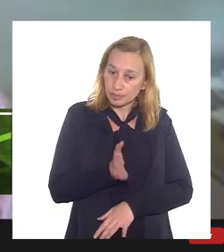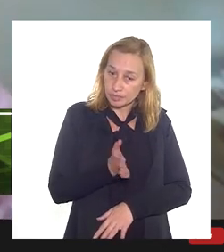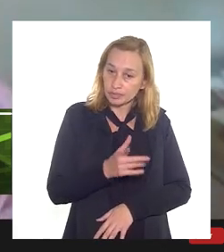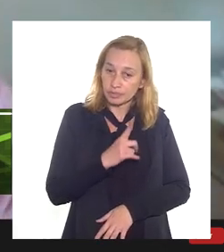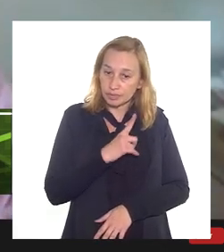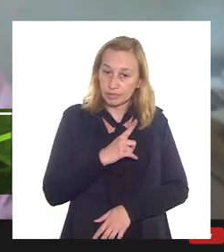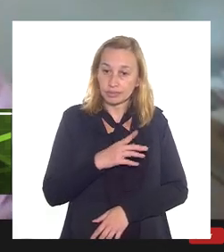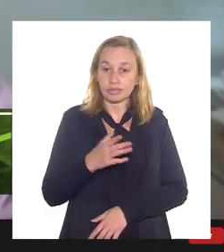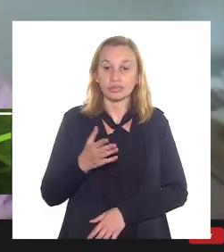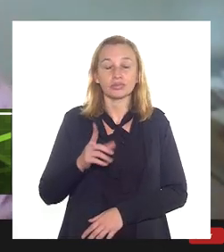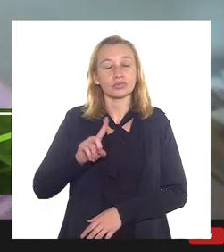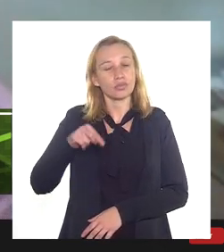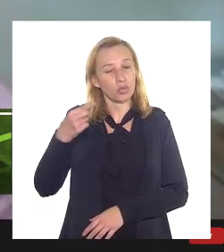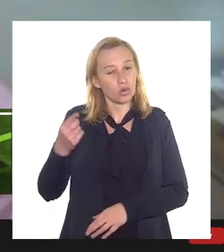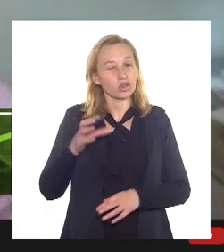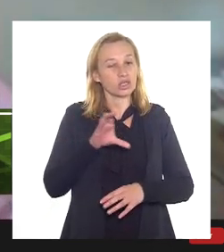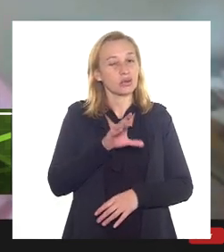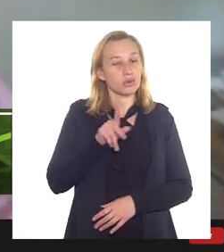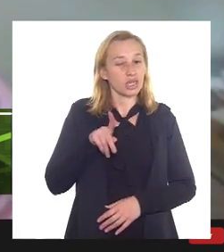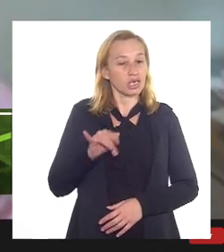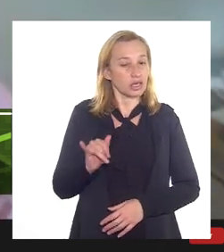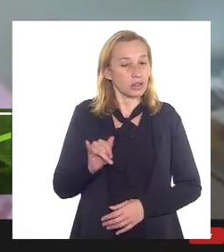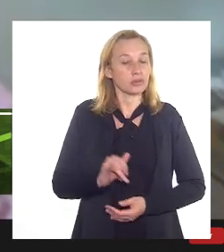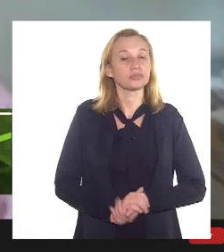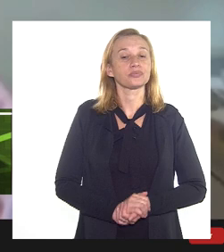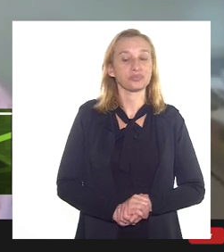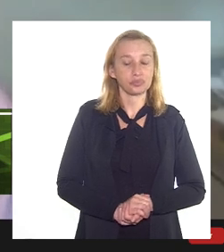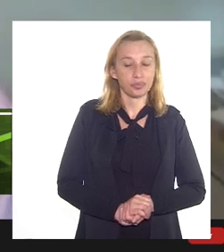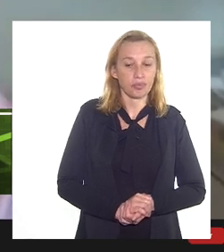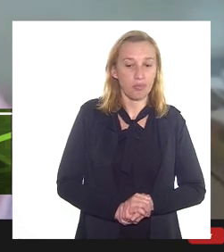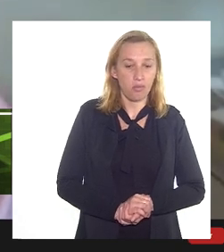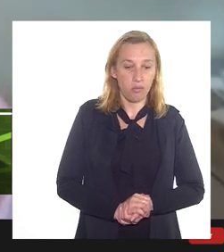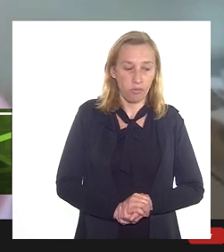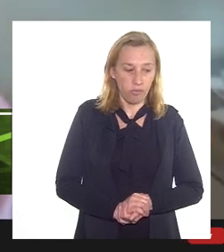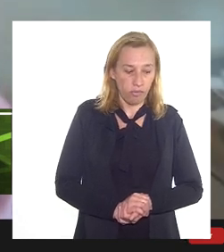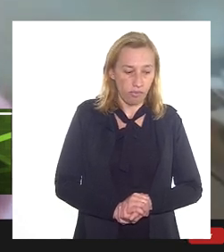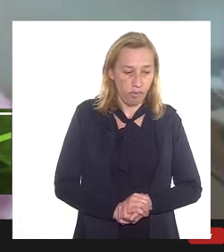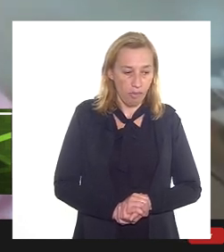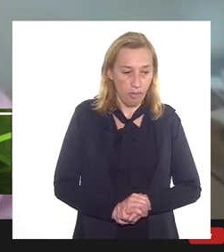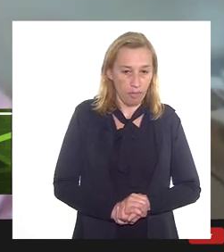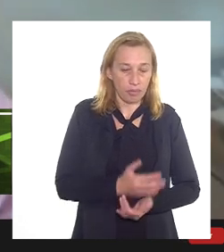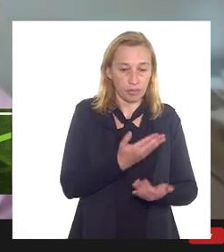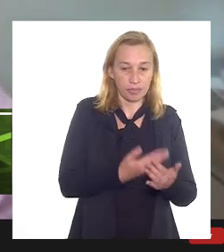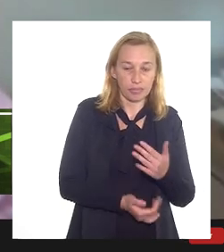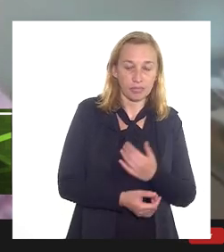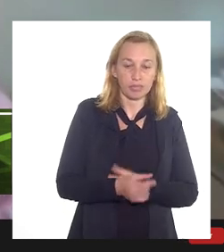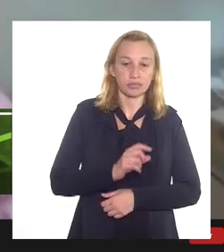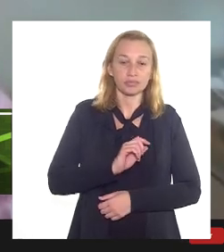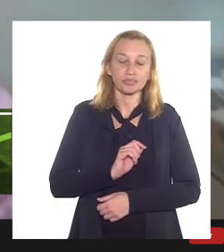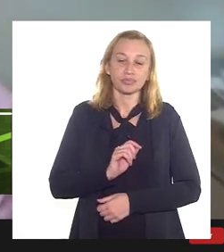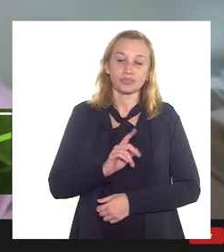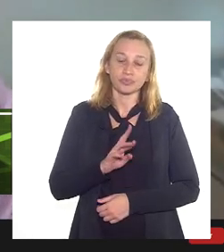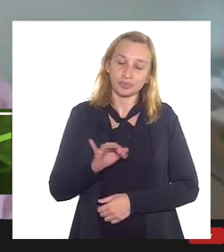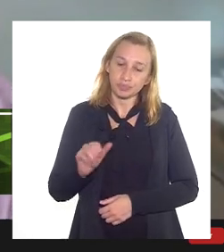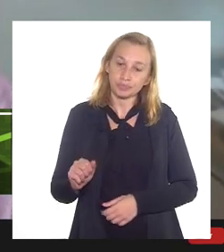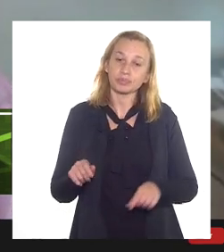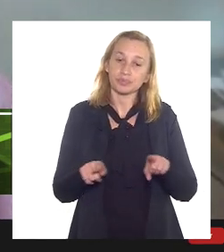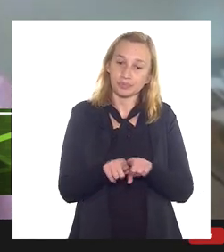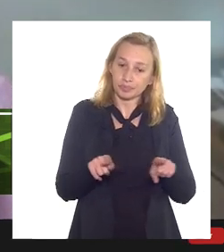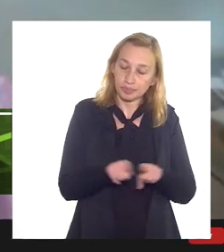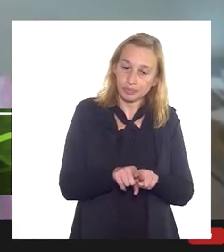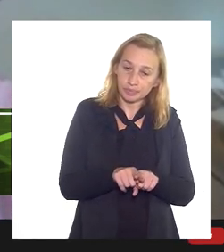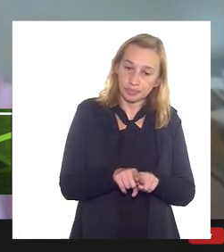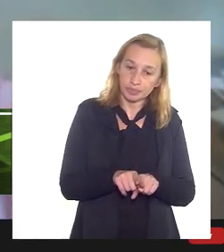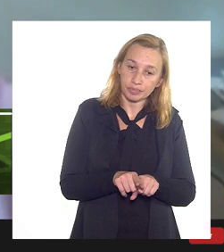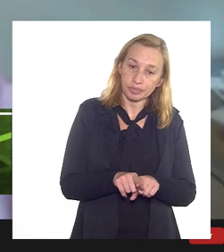lá em outra CPI, a CPI da perda de receita e também a CPI da